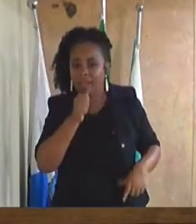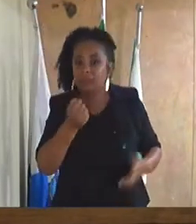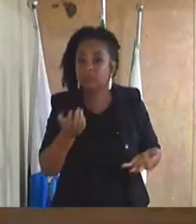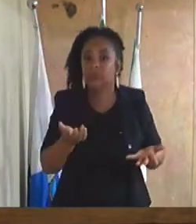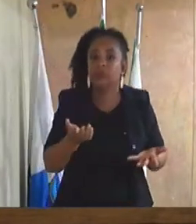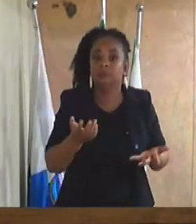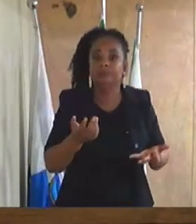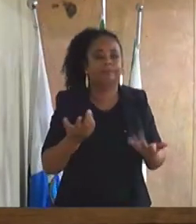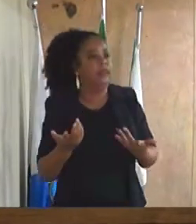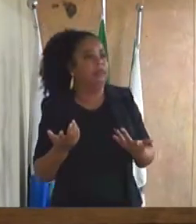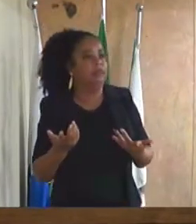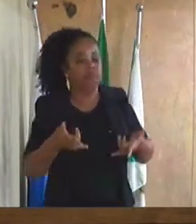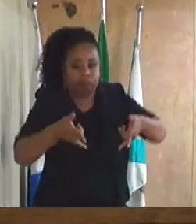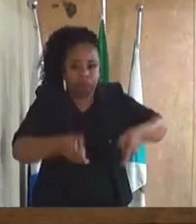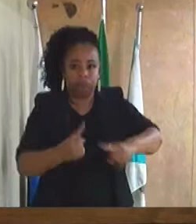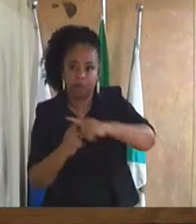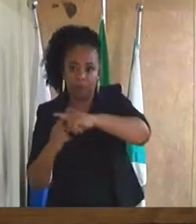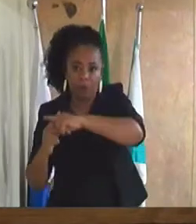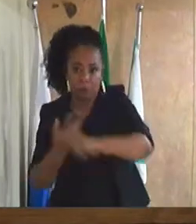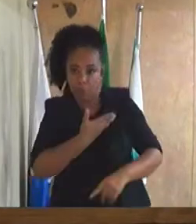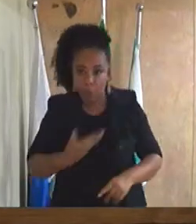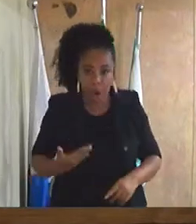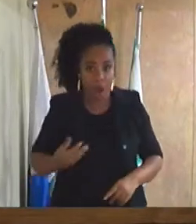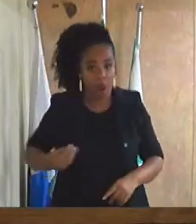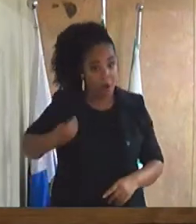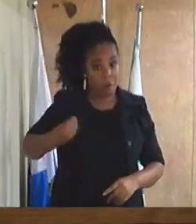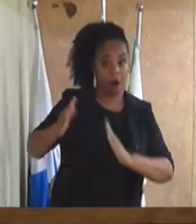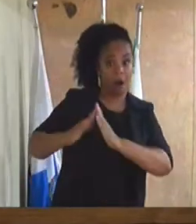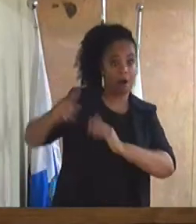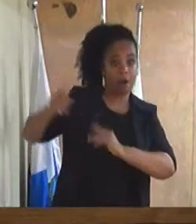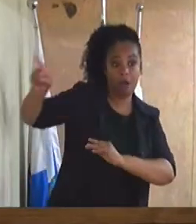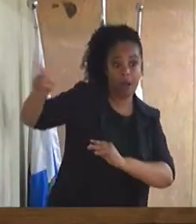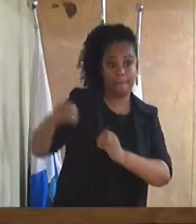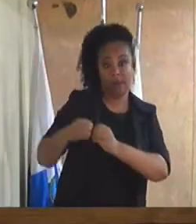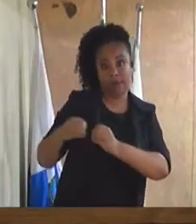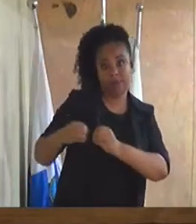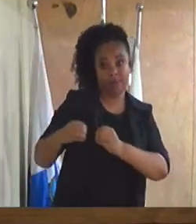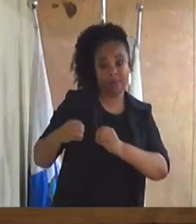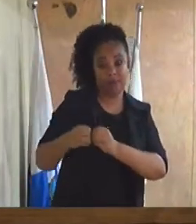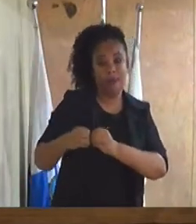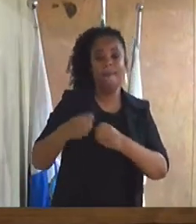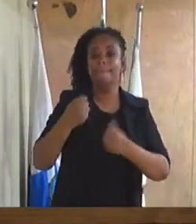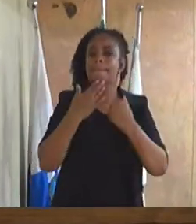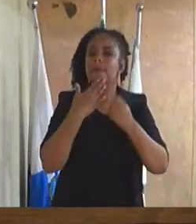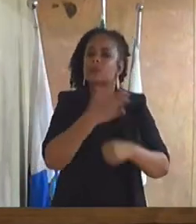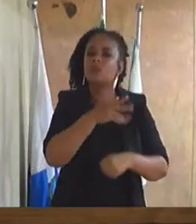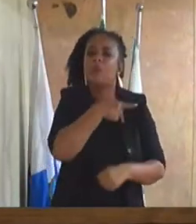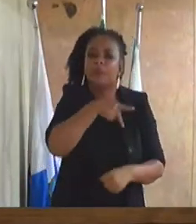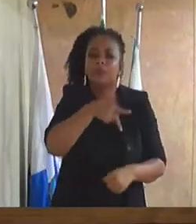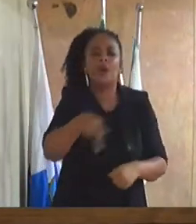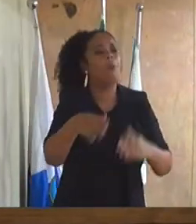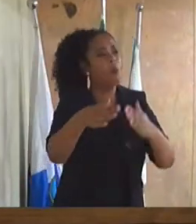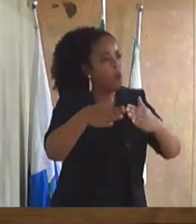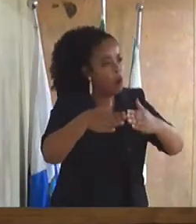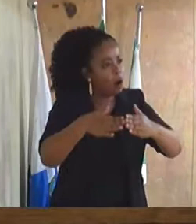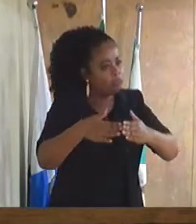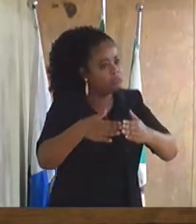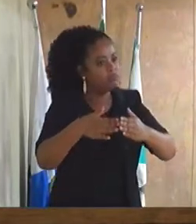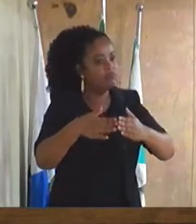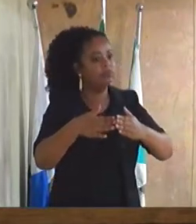cemitério público. Quase todos os dias eu moro lá perto. Então, eu queria pedir o presidente aí para poder falar